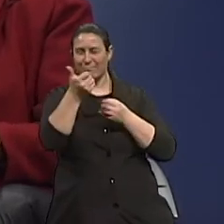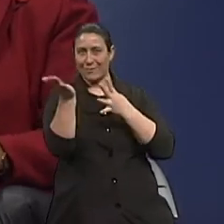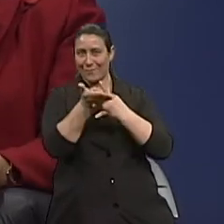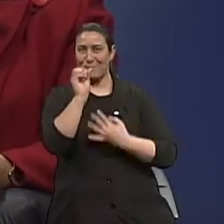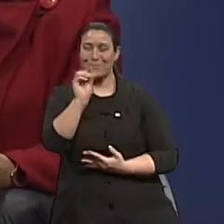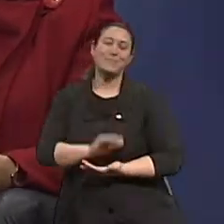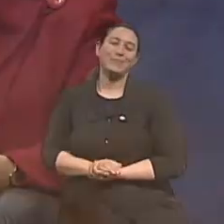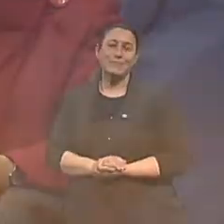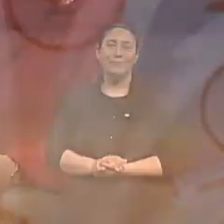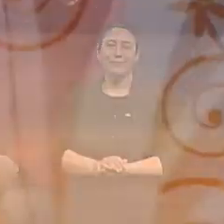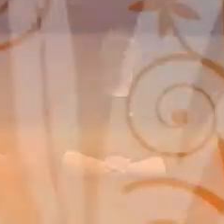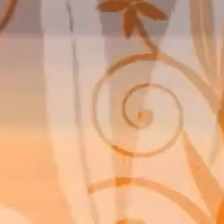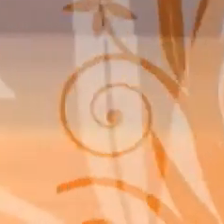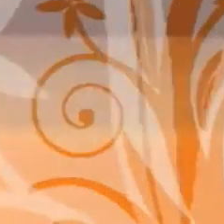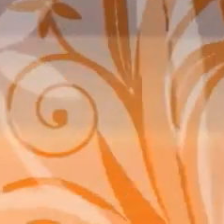curto.